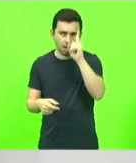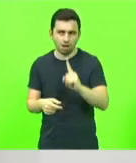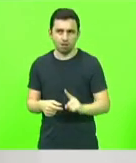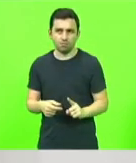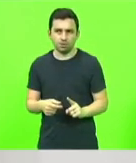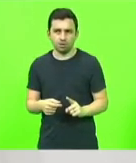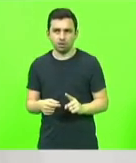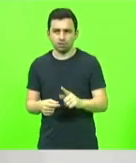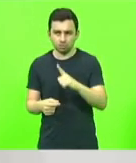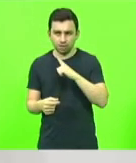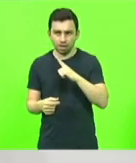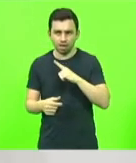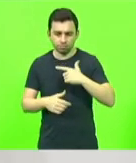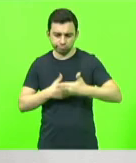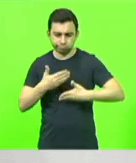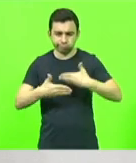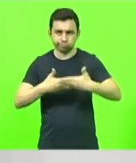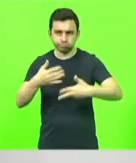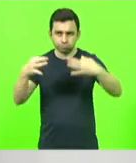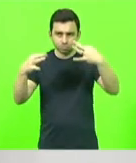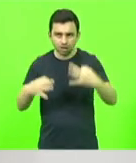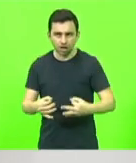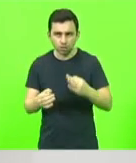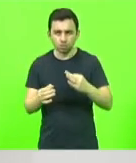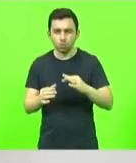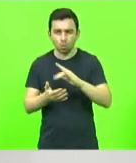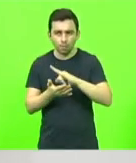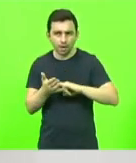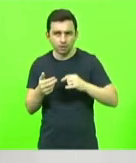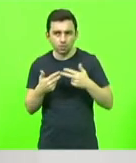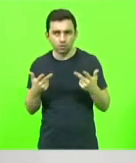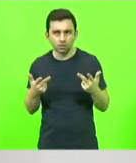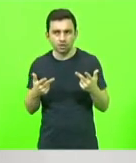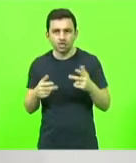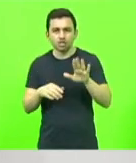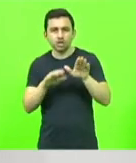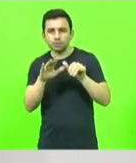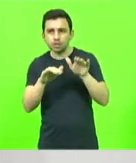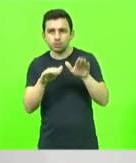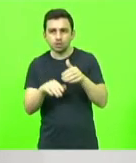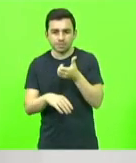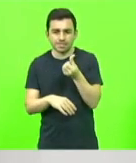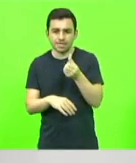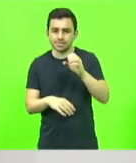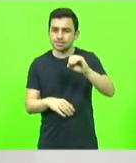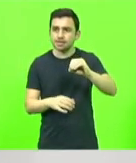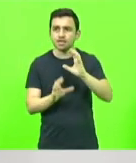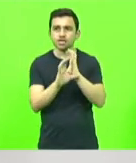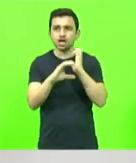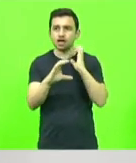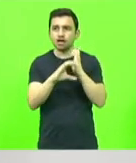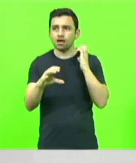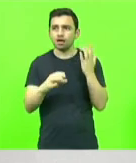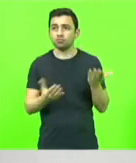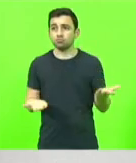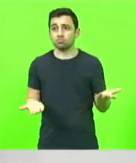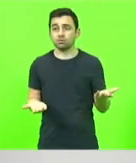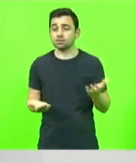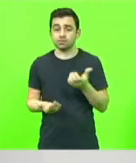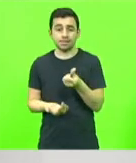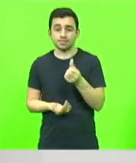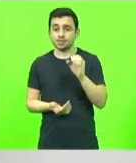suficientes com o que se tem? Ah, mas nós contratamos 60 engenheiros, mas os 60